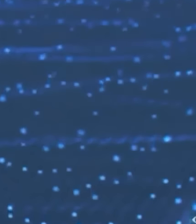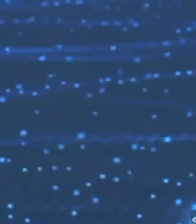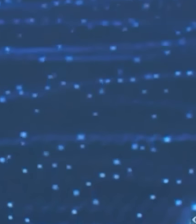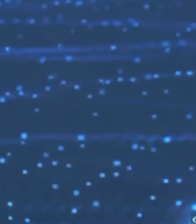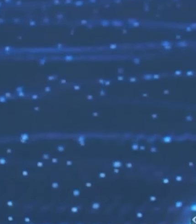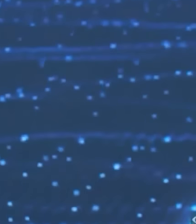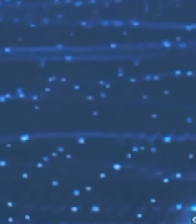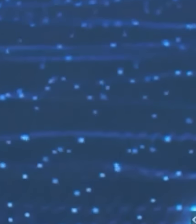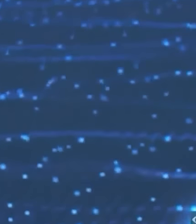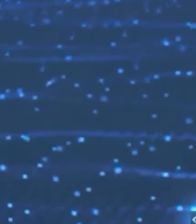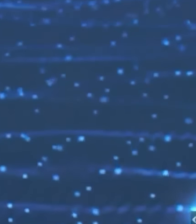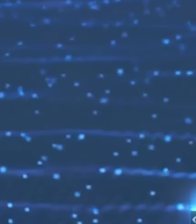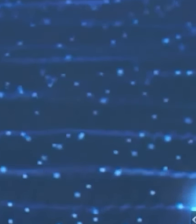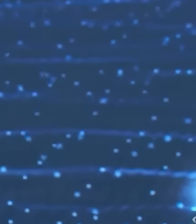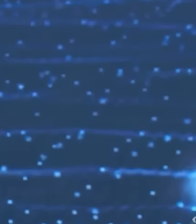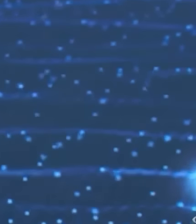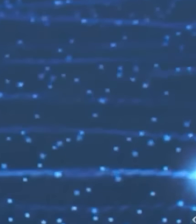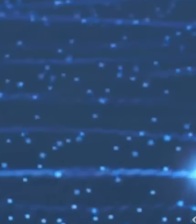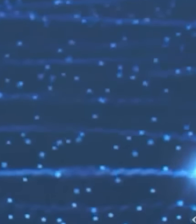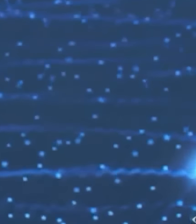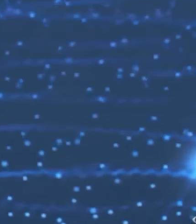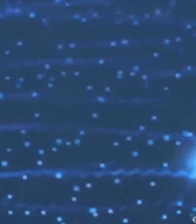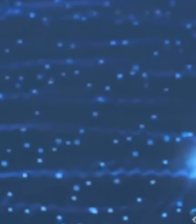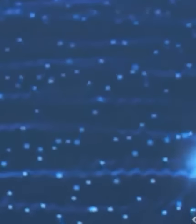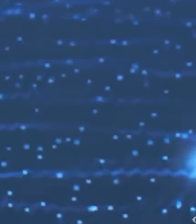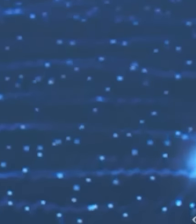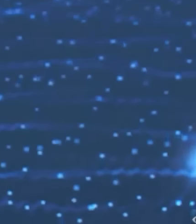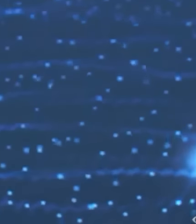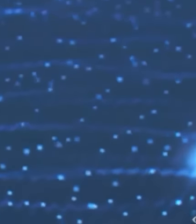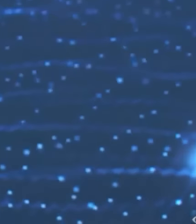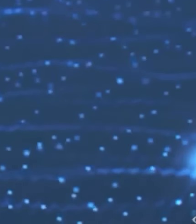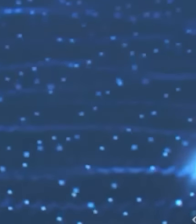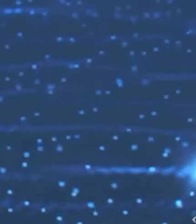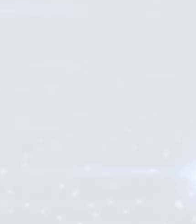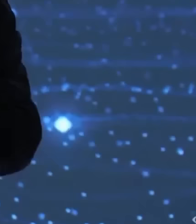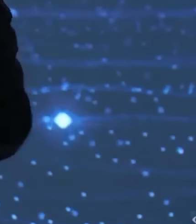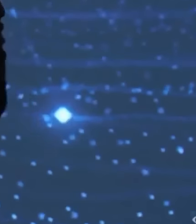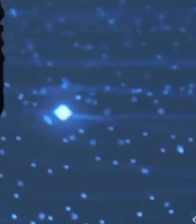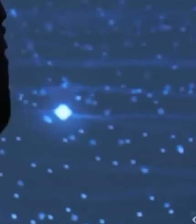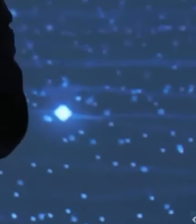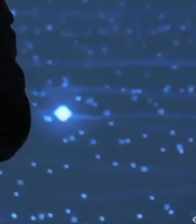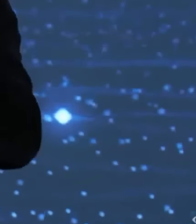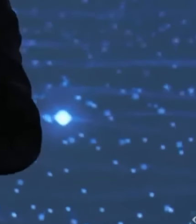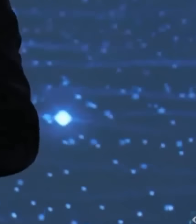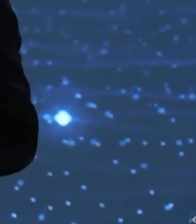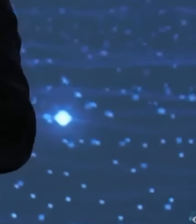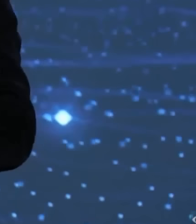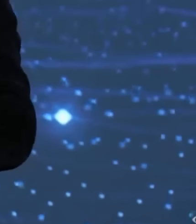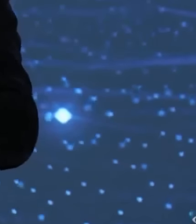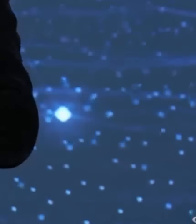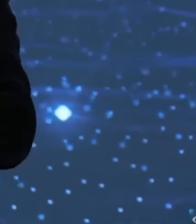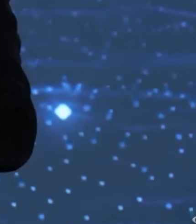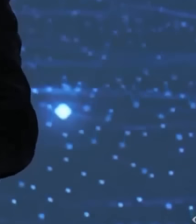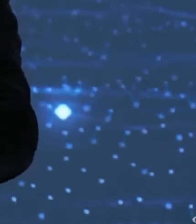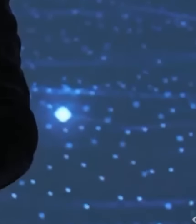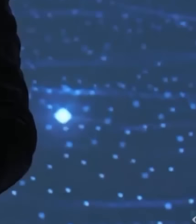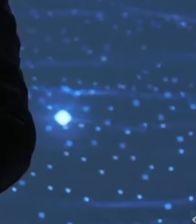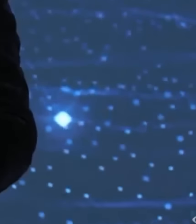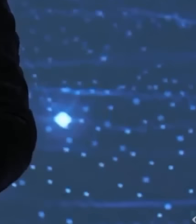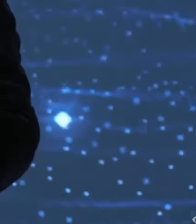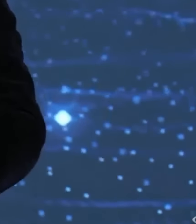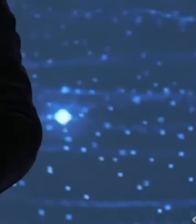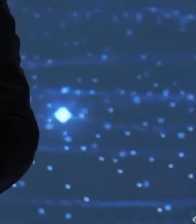e nós temos 2 mil GCMs a mais. E as reurbanizações. O prefeito deve ter falado do centro de outra cidade.